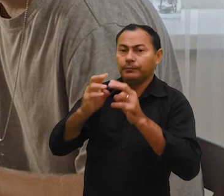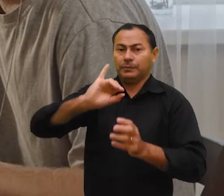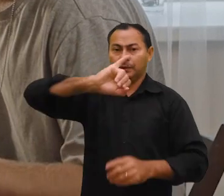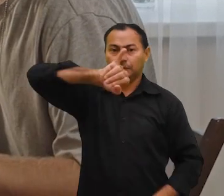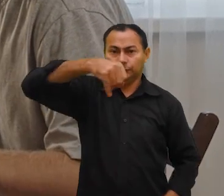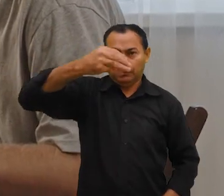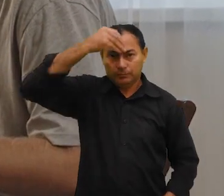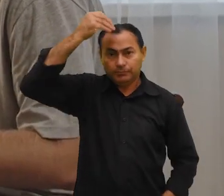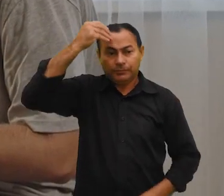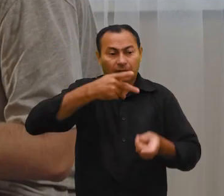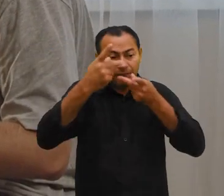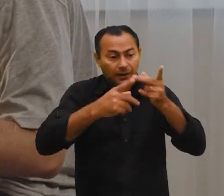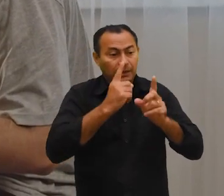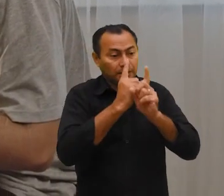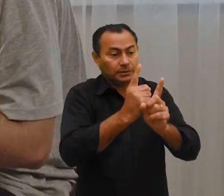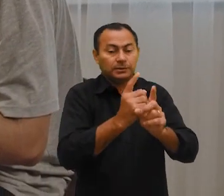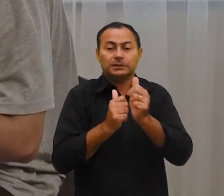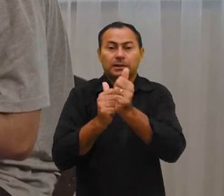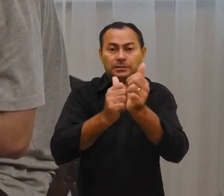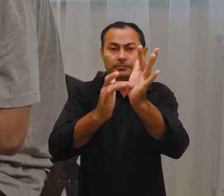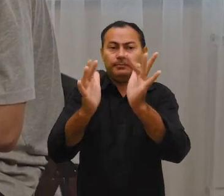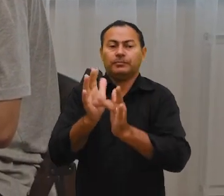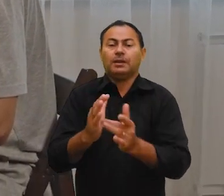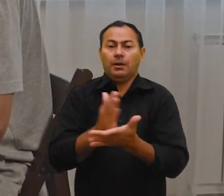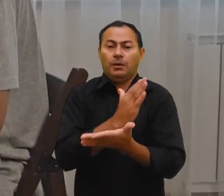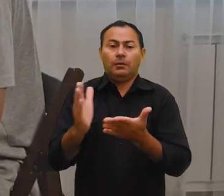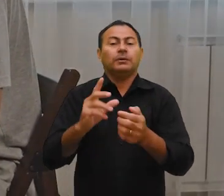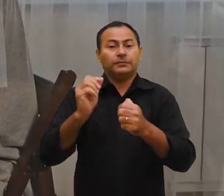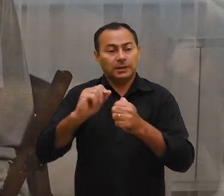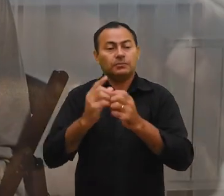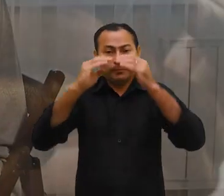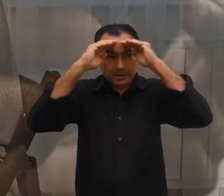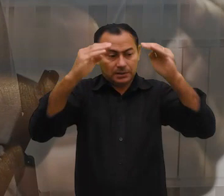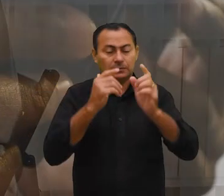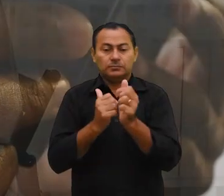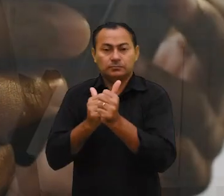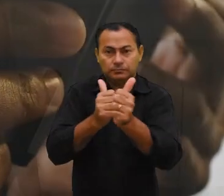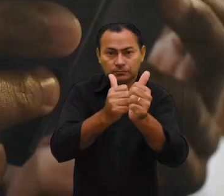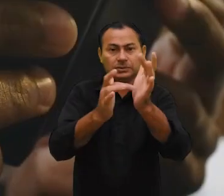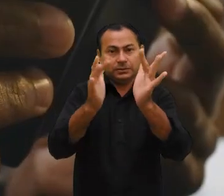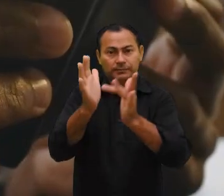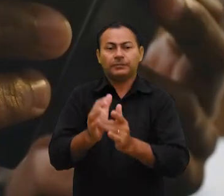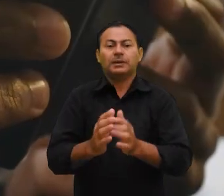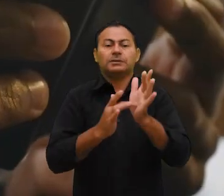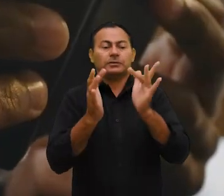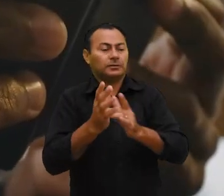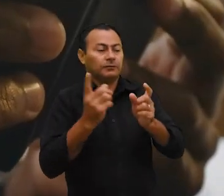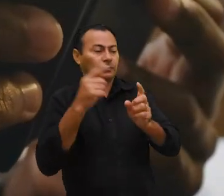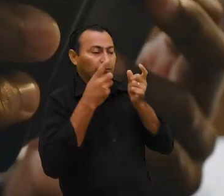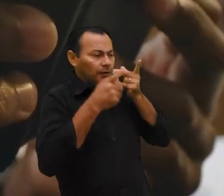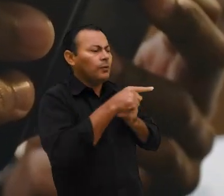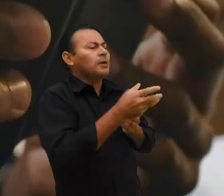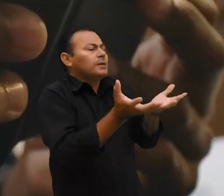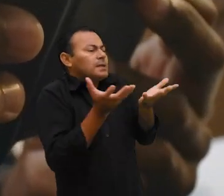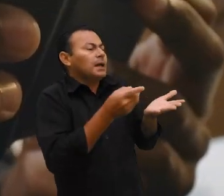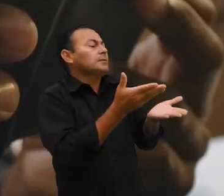João Batista sugeriu aos seus discípulos que seguissem a Jesus e alguns deles o fizeram. Jesus se voltou para eles e perguntou